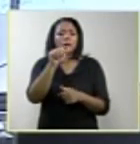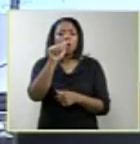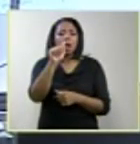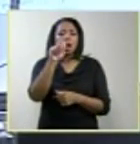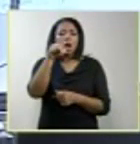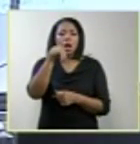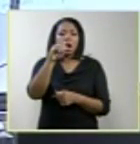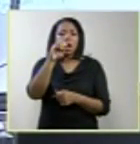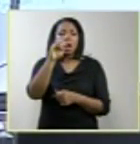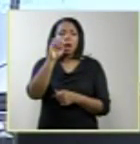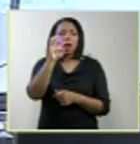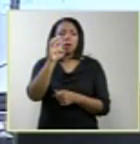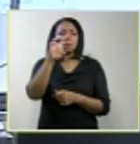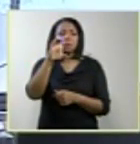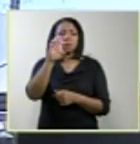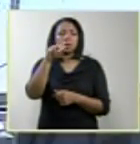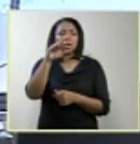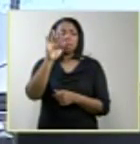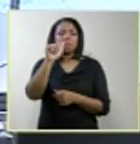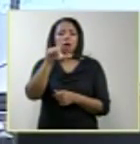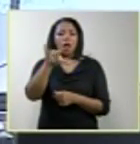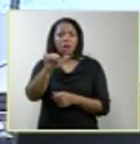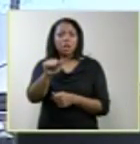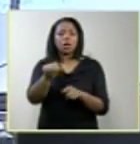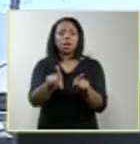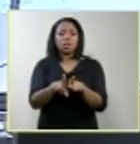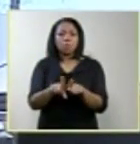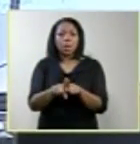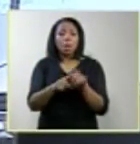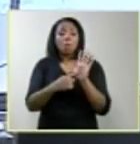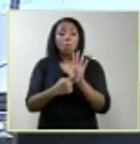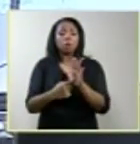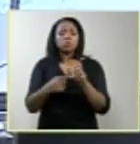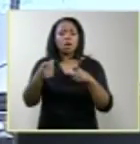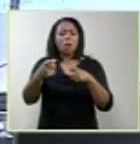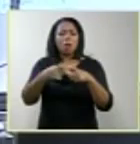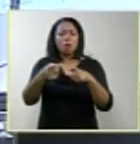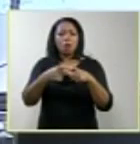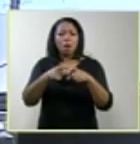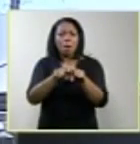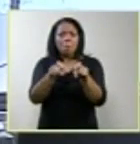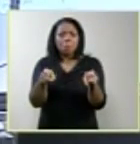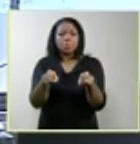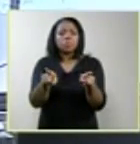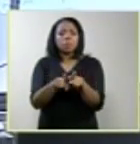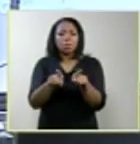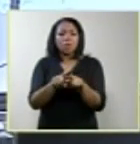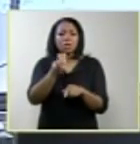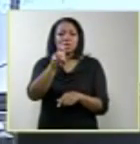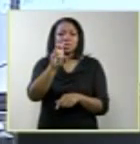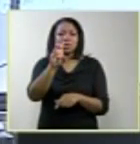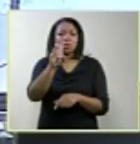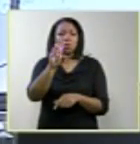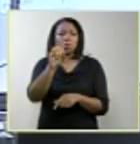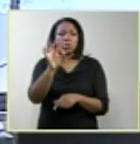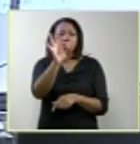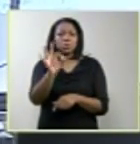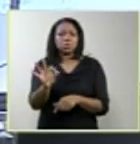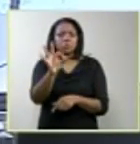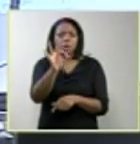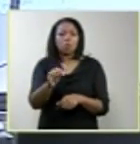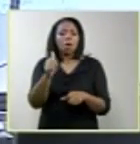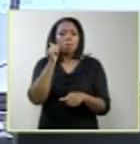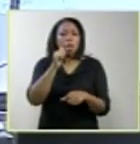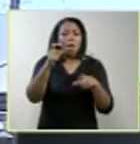Um questionário enviado a 4.320 ginecologistas, 54% de médicos e